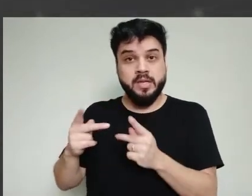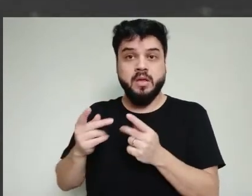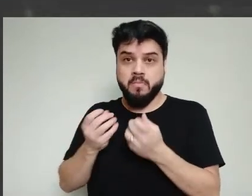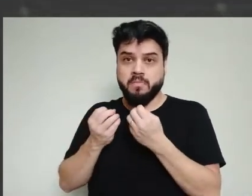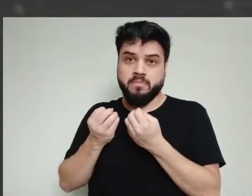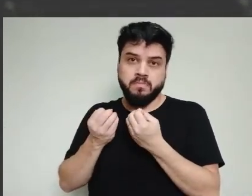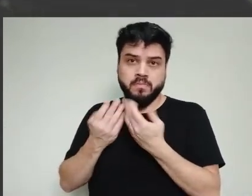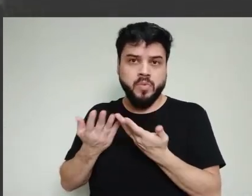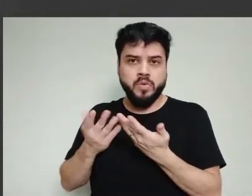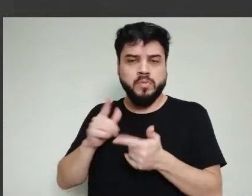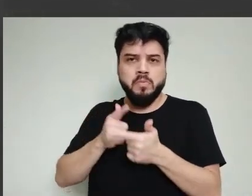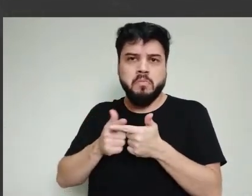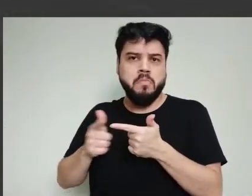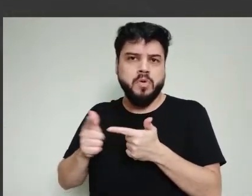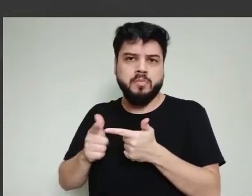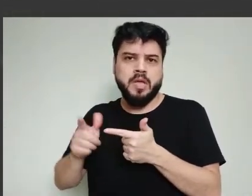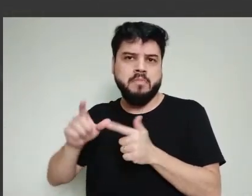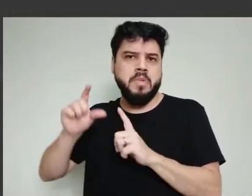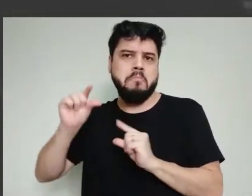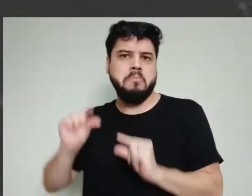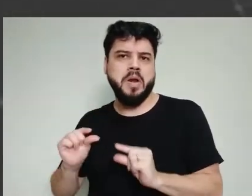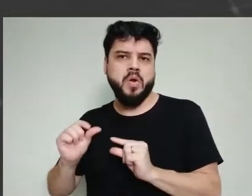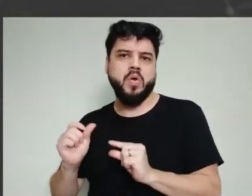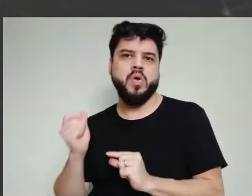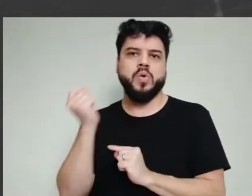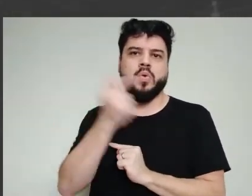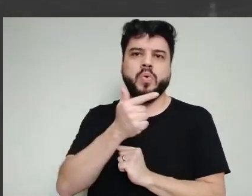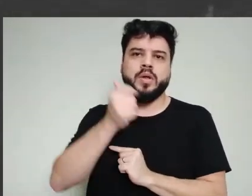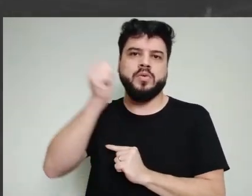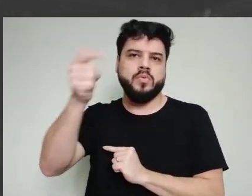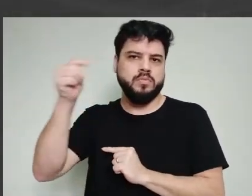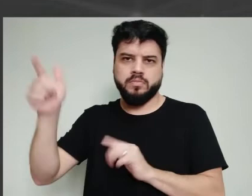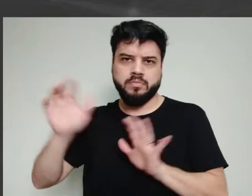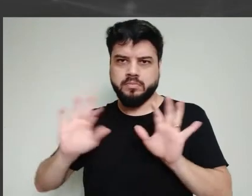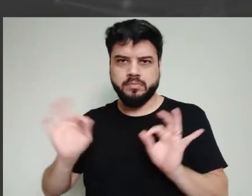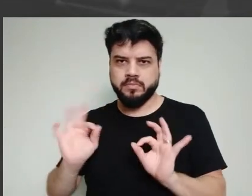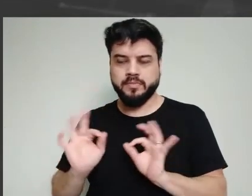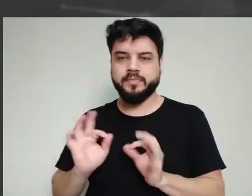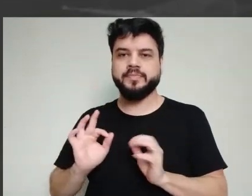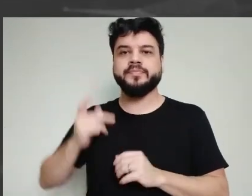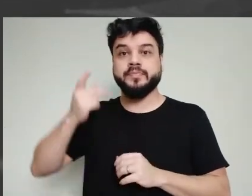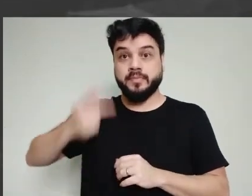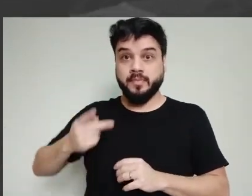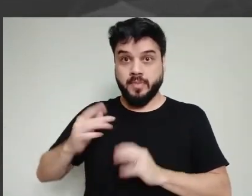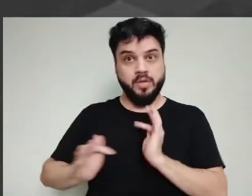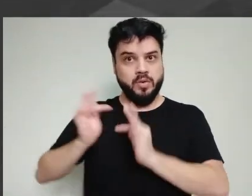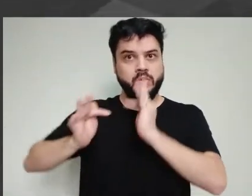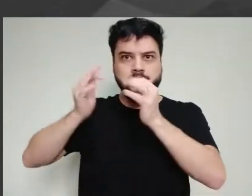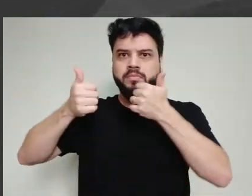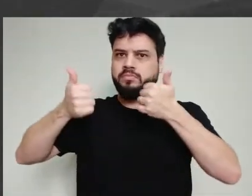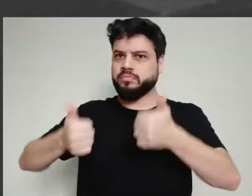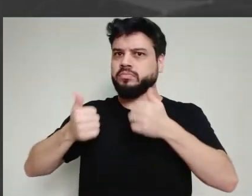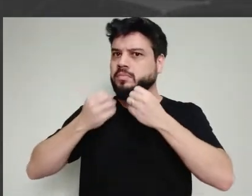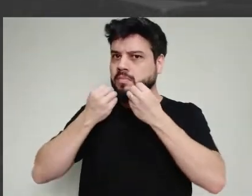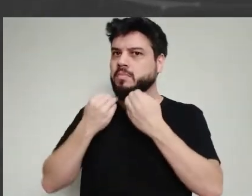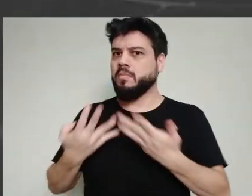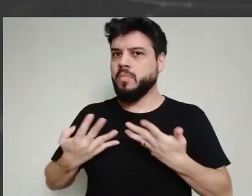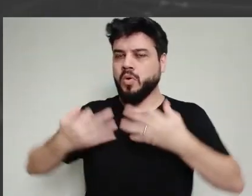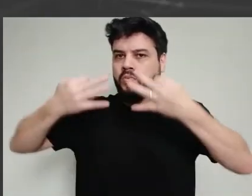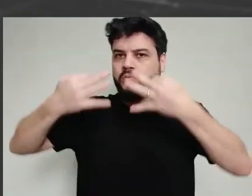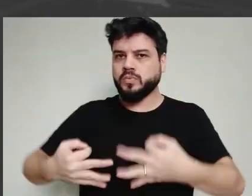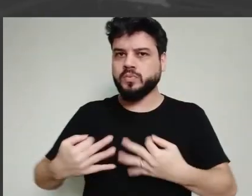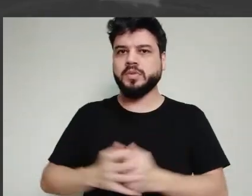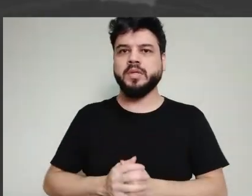fora. É tecnologia de ponta. Estão sendo feitas em parceria com a Fiocruz, com a Biomanguinhos,